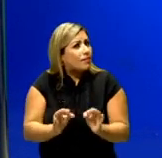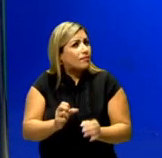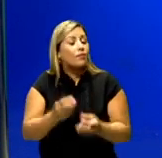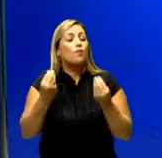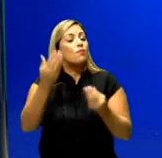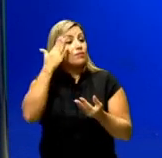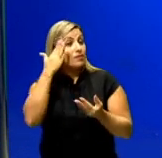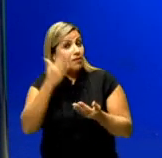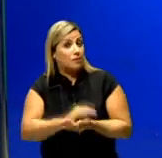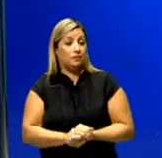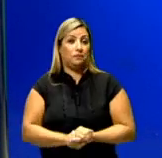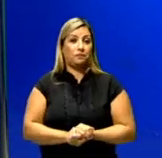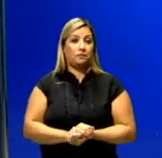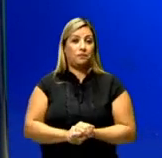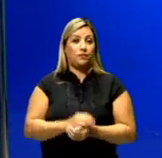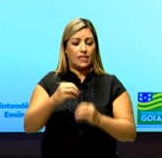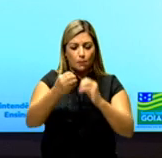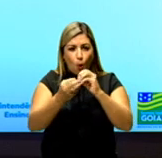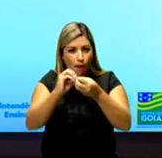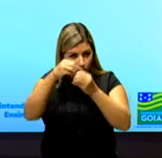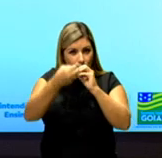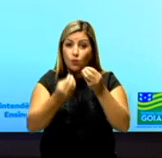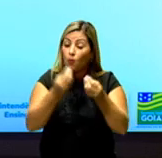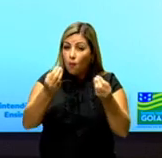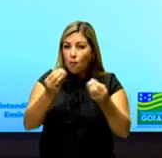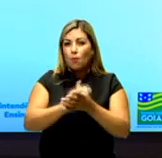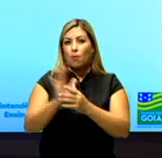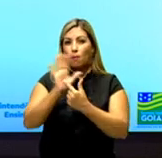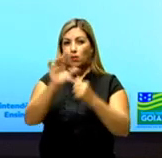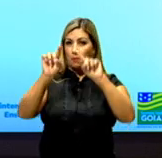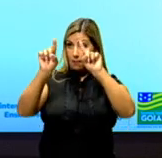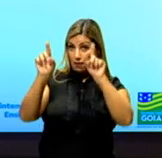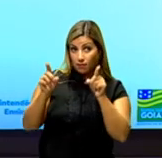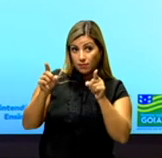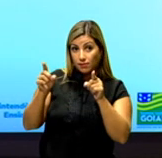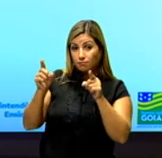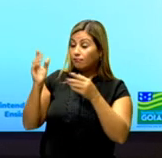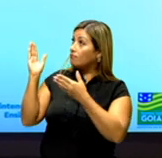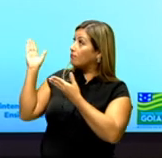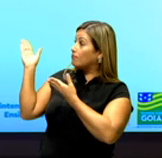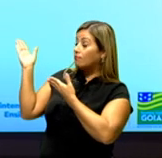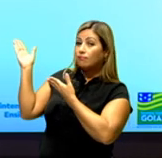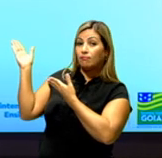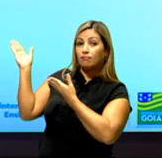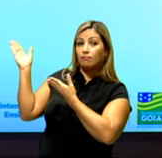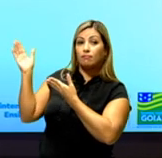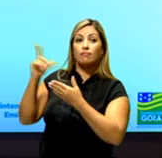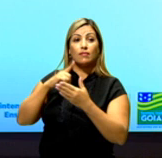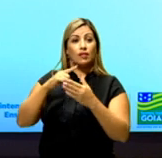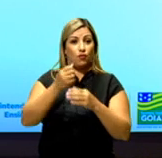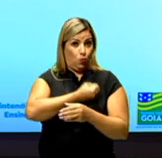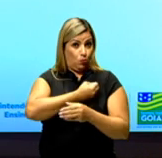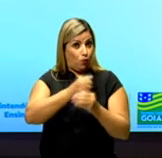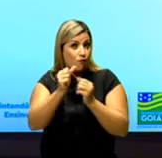dessa molécula? Veja só, quando aparecer um parênteses e tiver um número fora desse